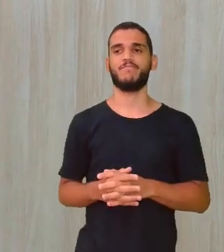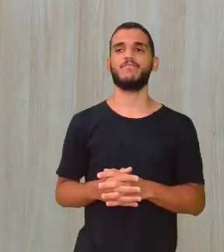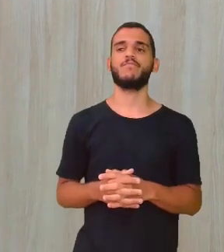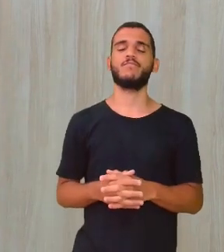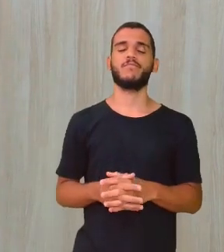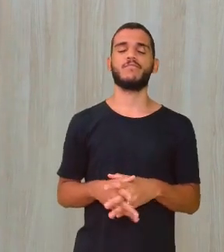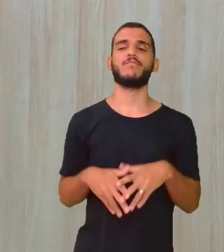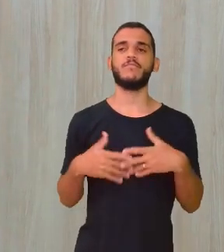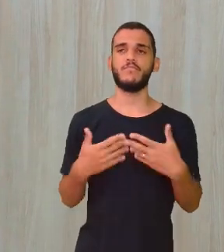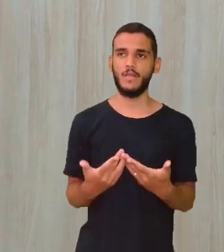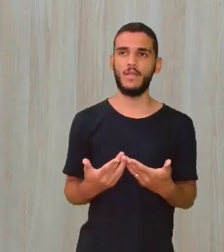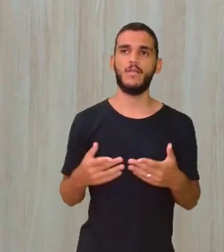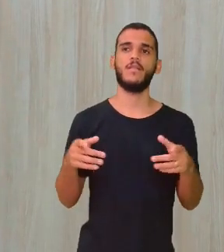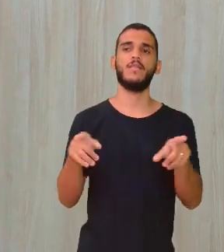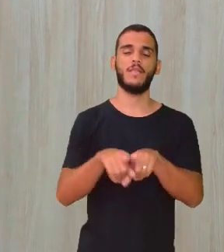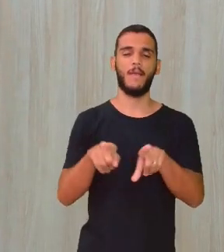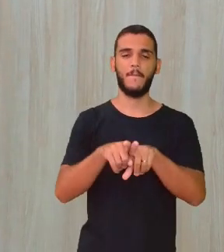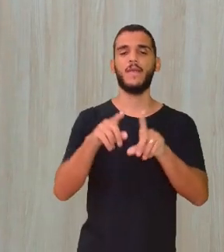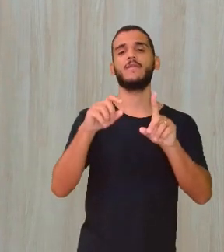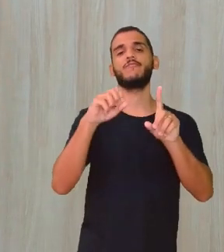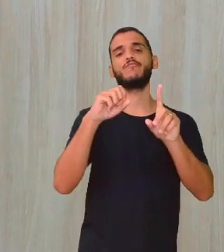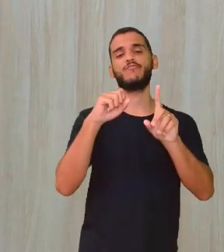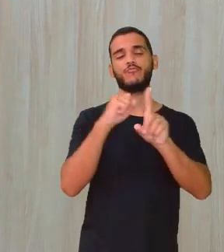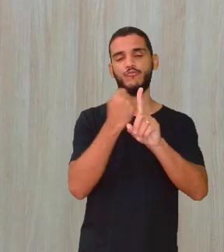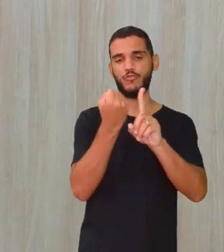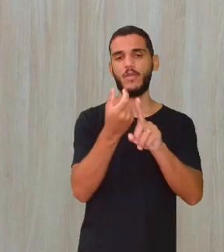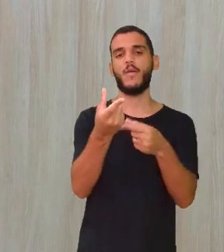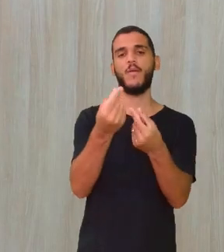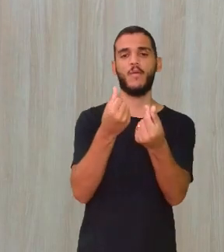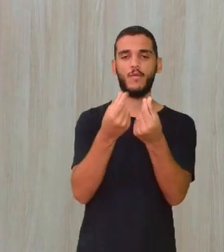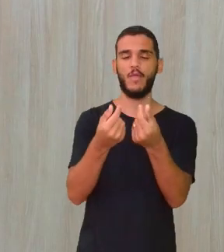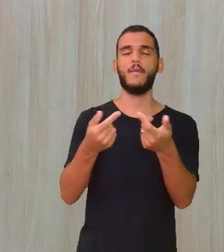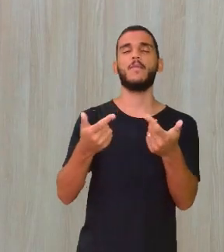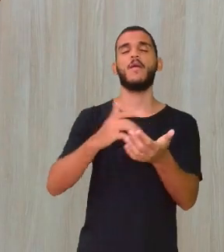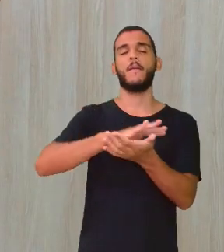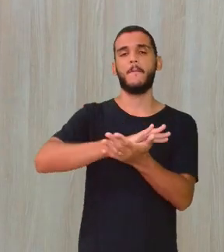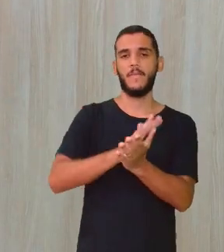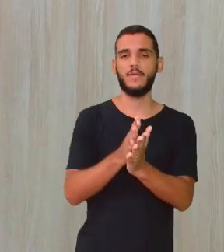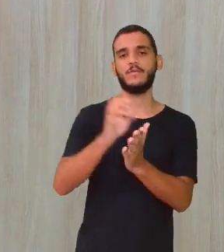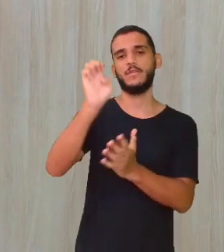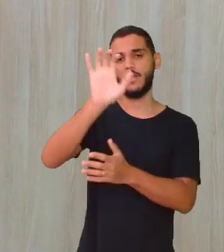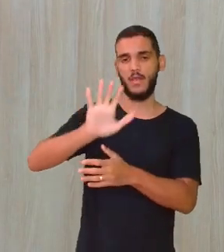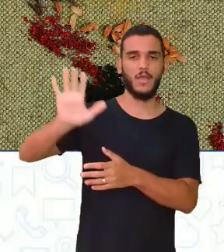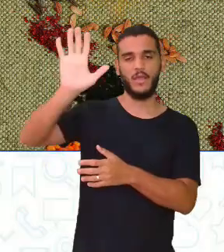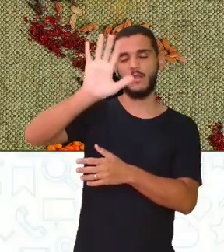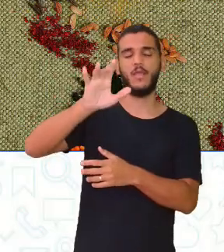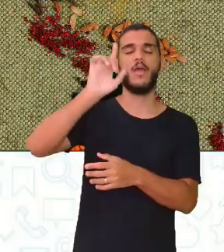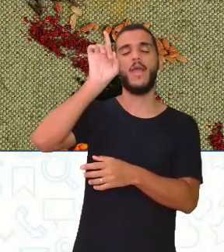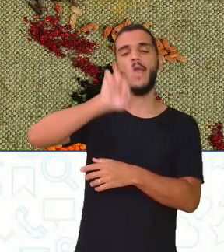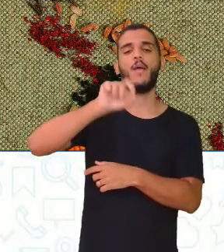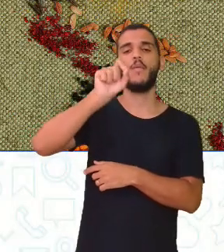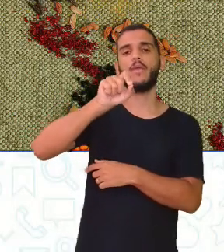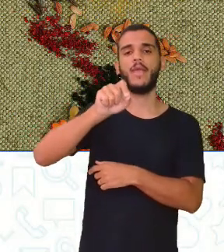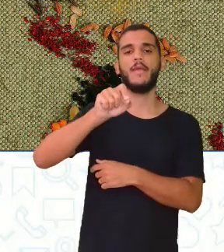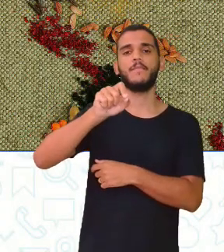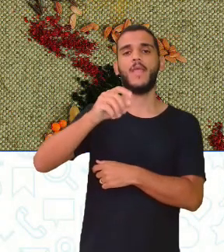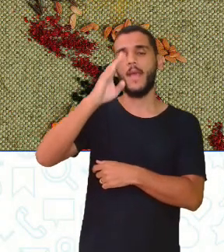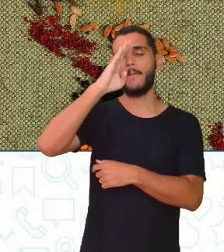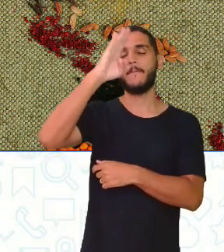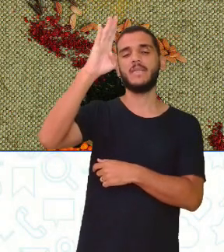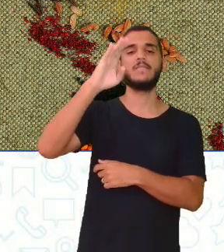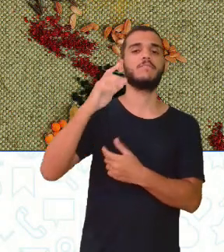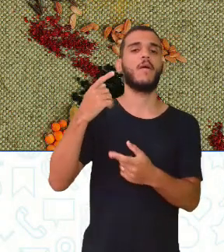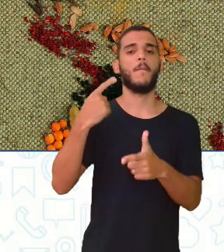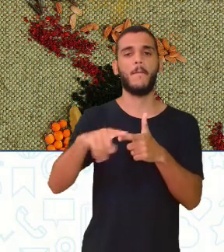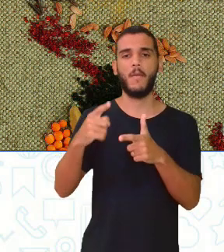Então, junto ao socioeconômico, o preconceito regional é uma das principais causas do preconceito linguístico. São